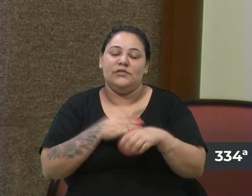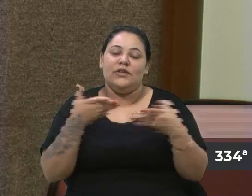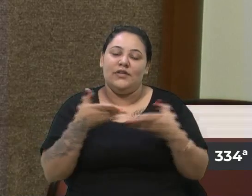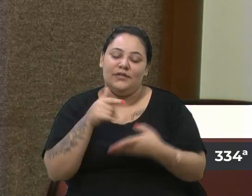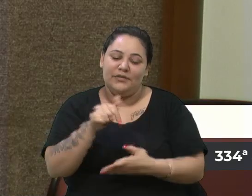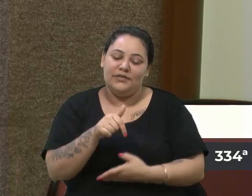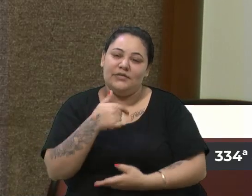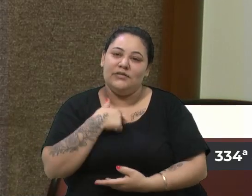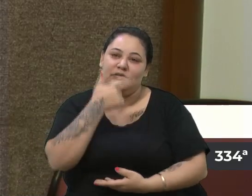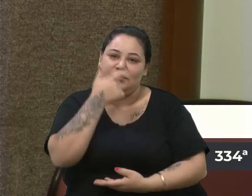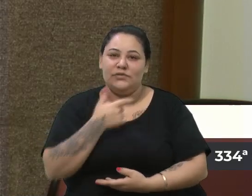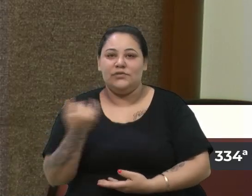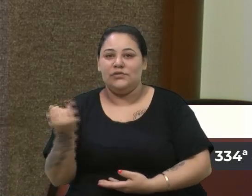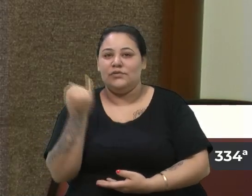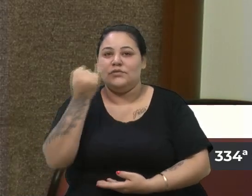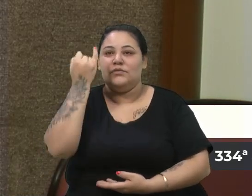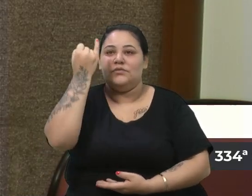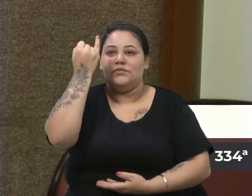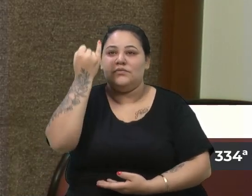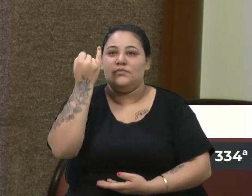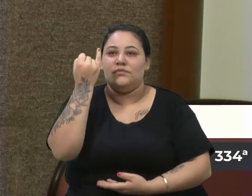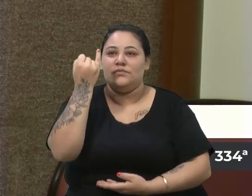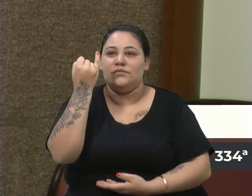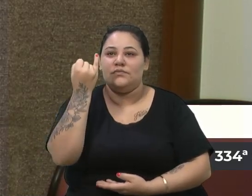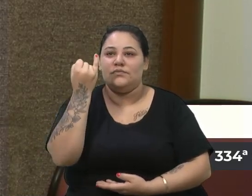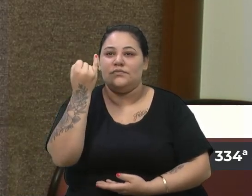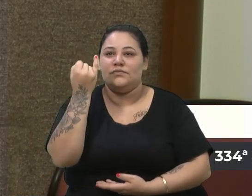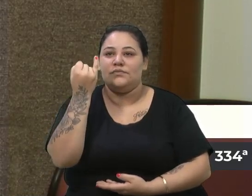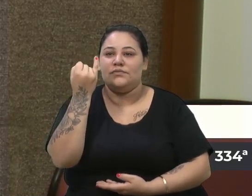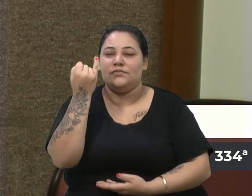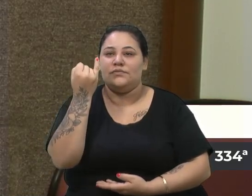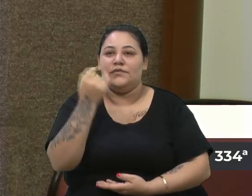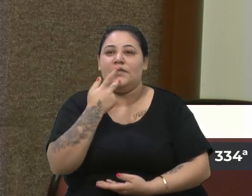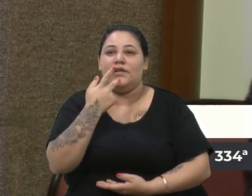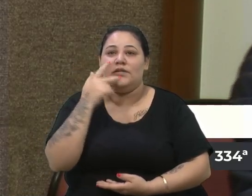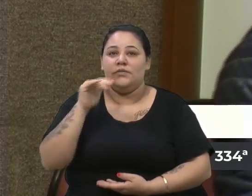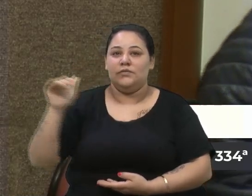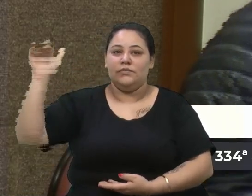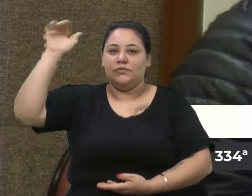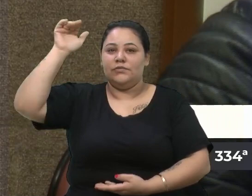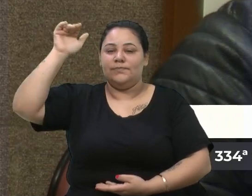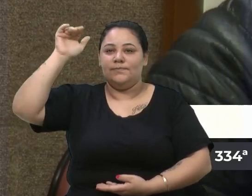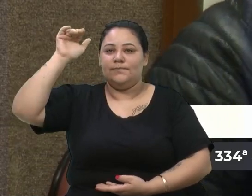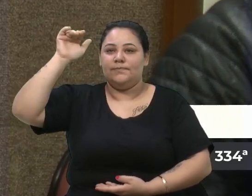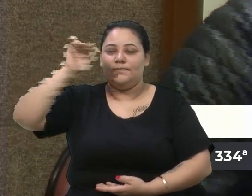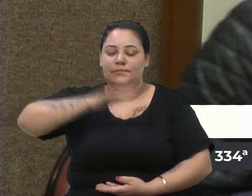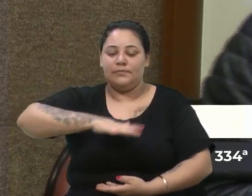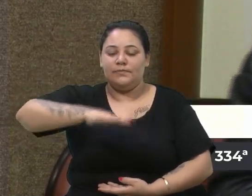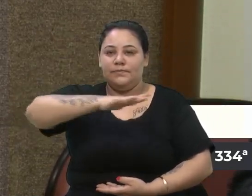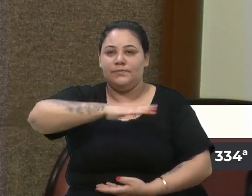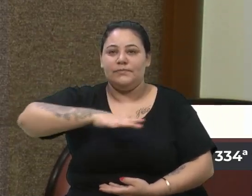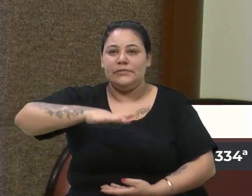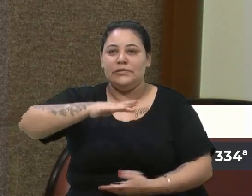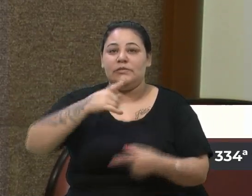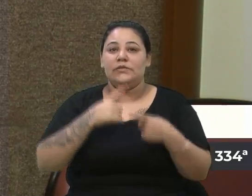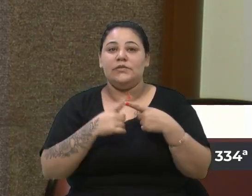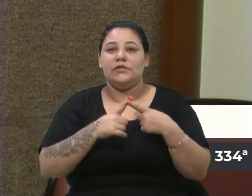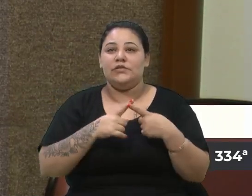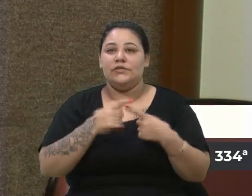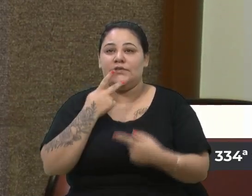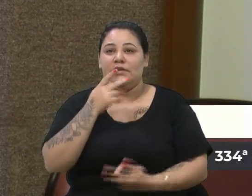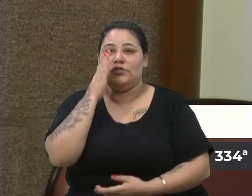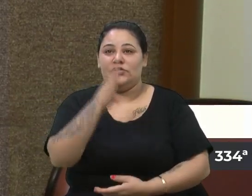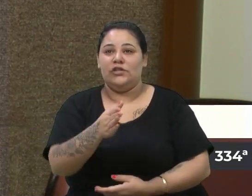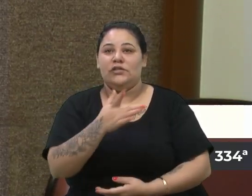importante a gente debater esse tema, inclusive com as autoridades da área que estão aqui nos prestigiando hoje, porque a gente fala diretamente de